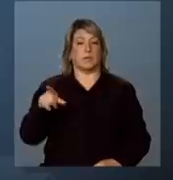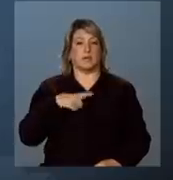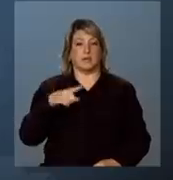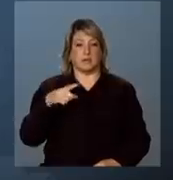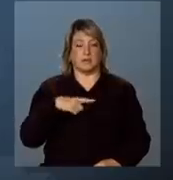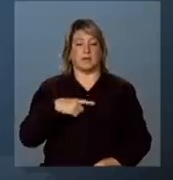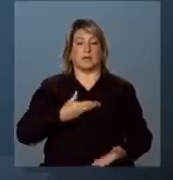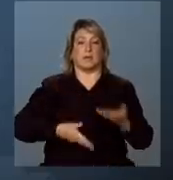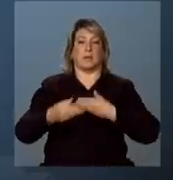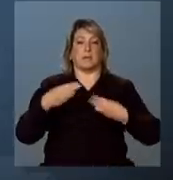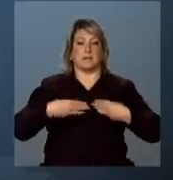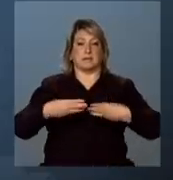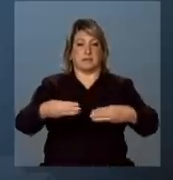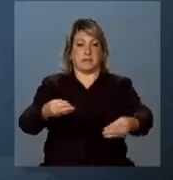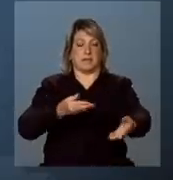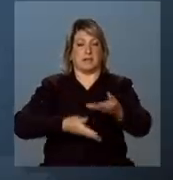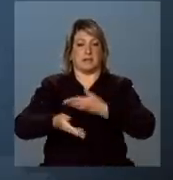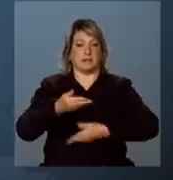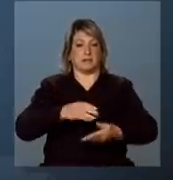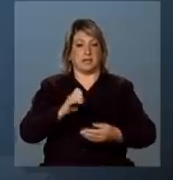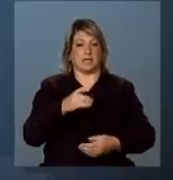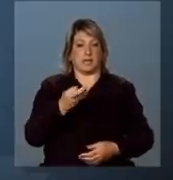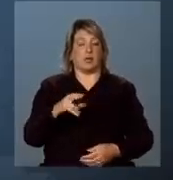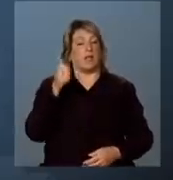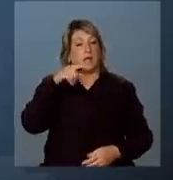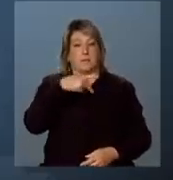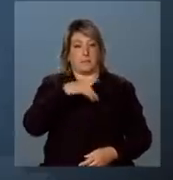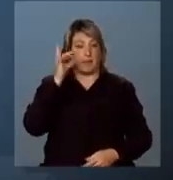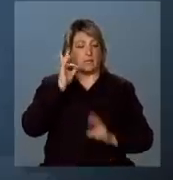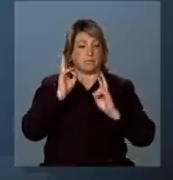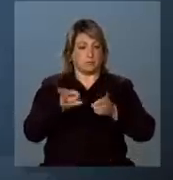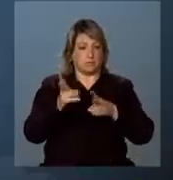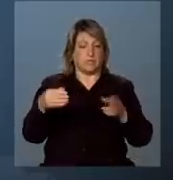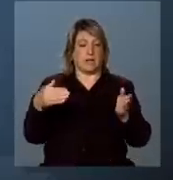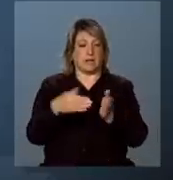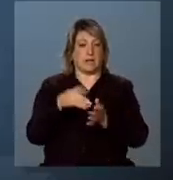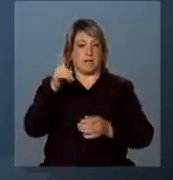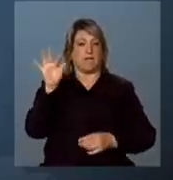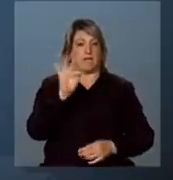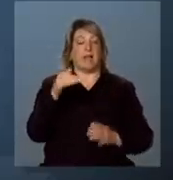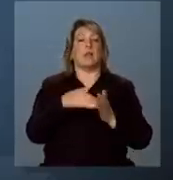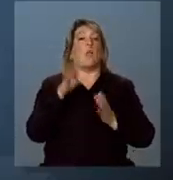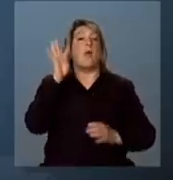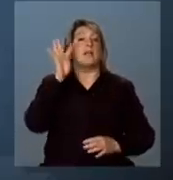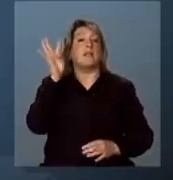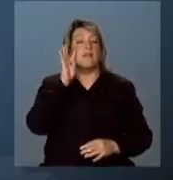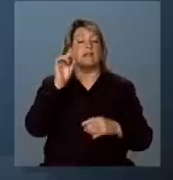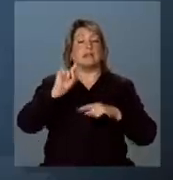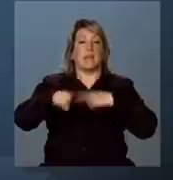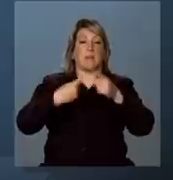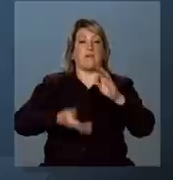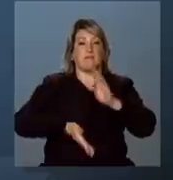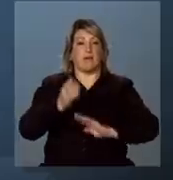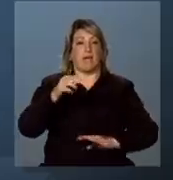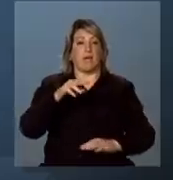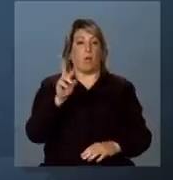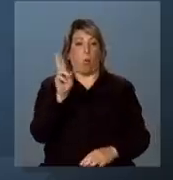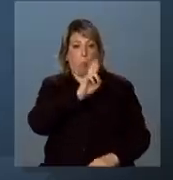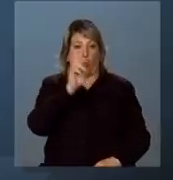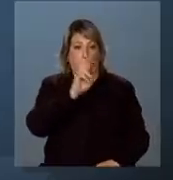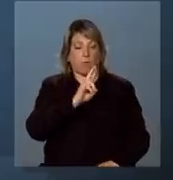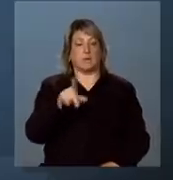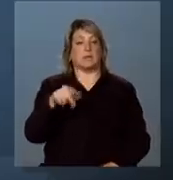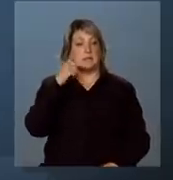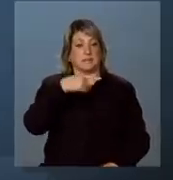Exteriores. A presidenta permanece na França até quarta-feira e depois segue para a Rússia. Dilma